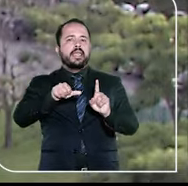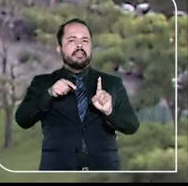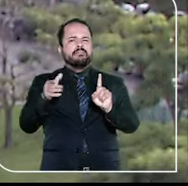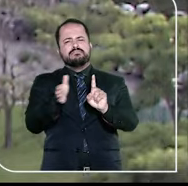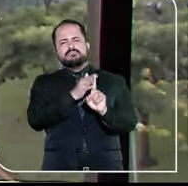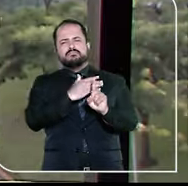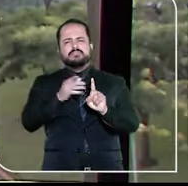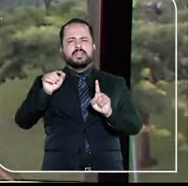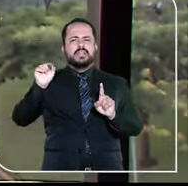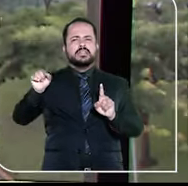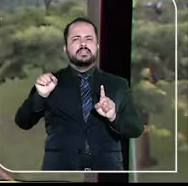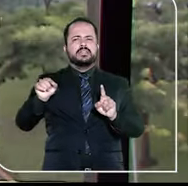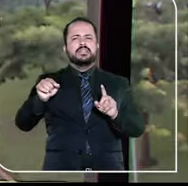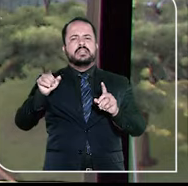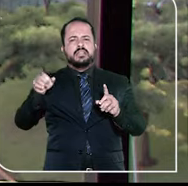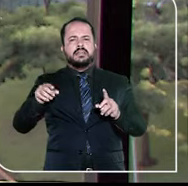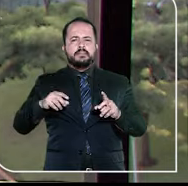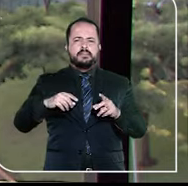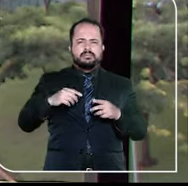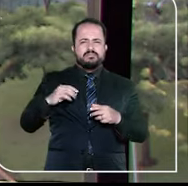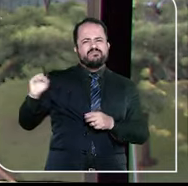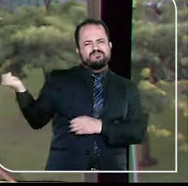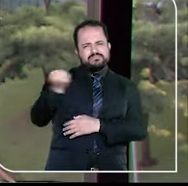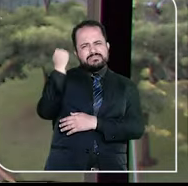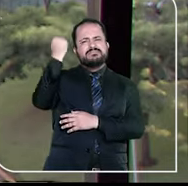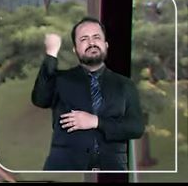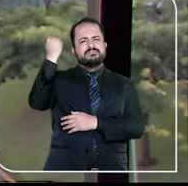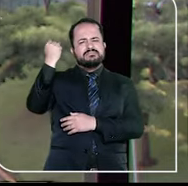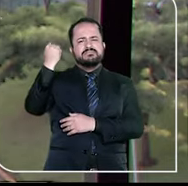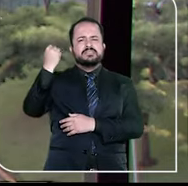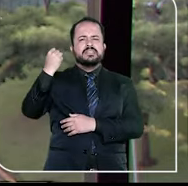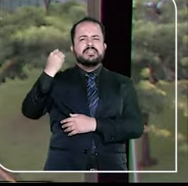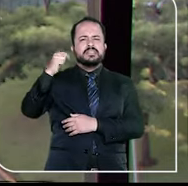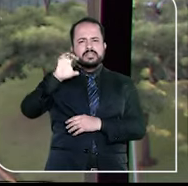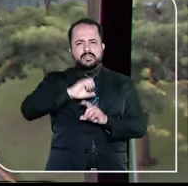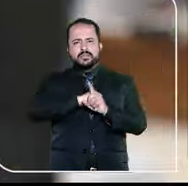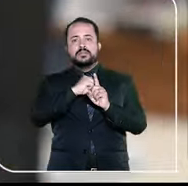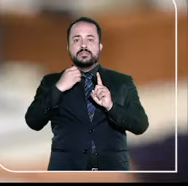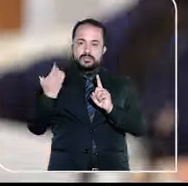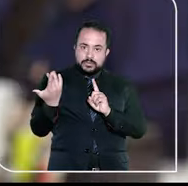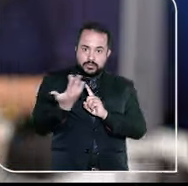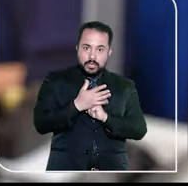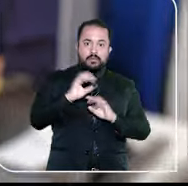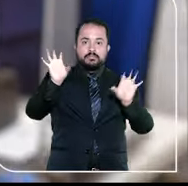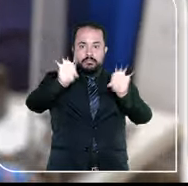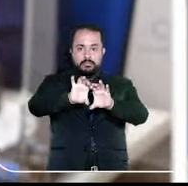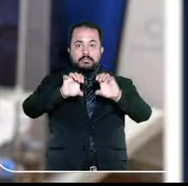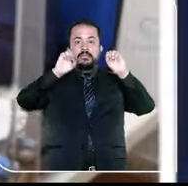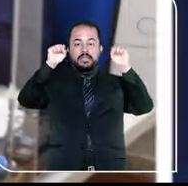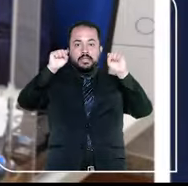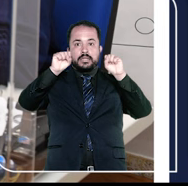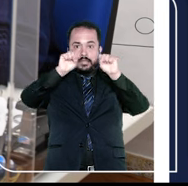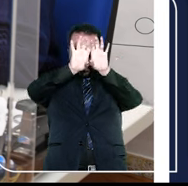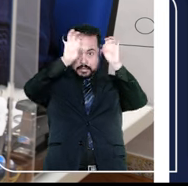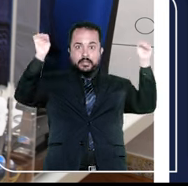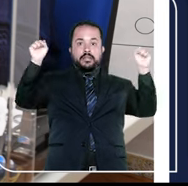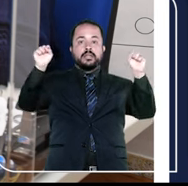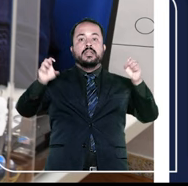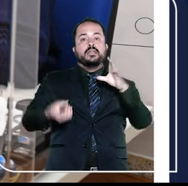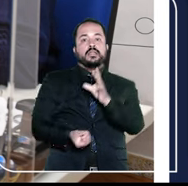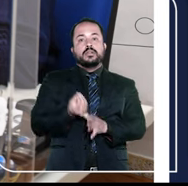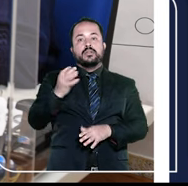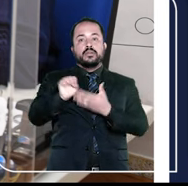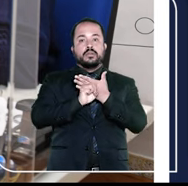suas formas. Com os olhos voltados para esse grave problema social, o Superior Tribunal de Justiça criou